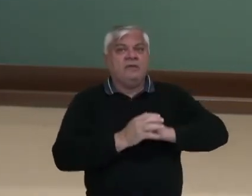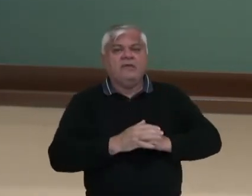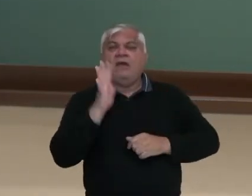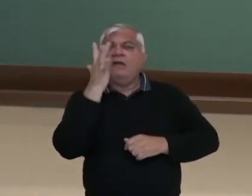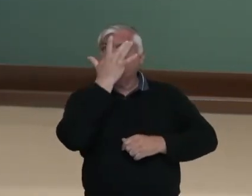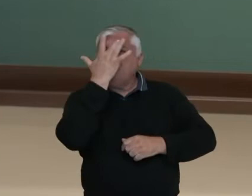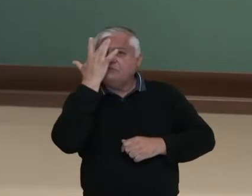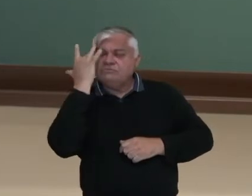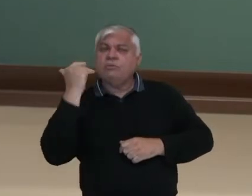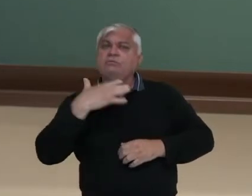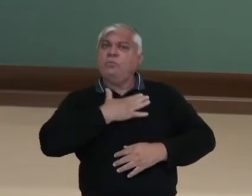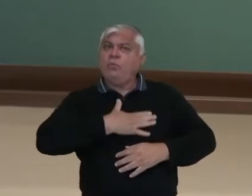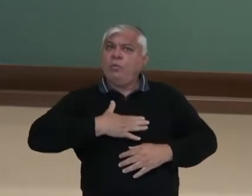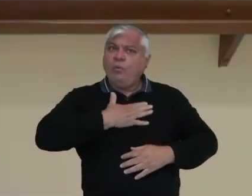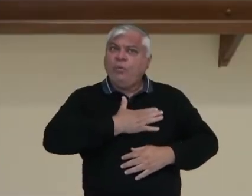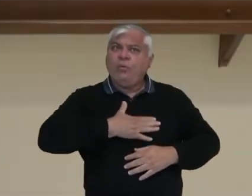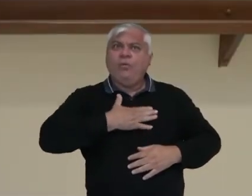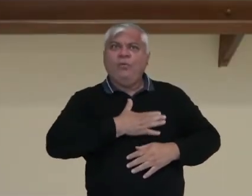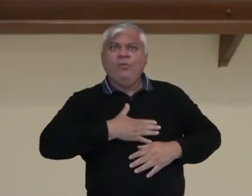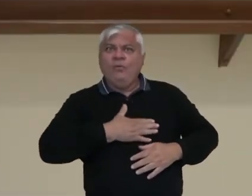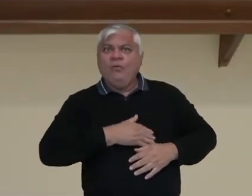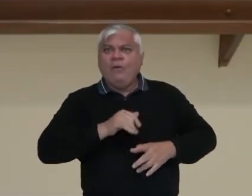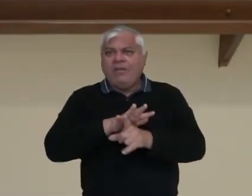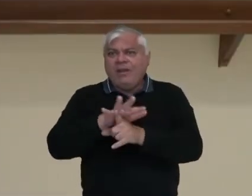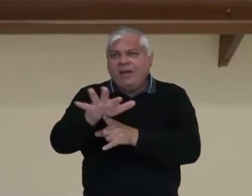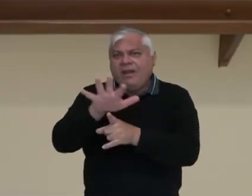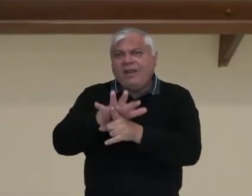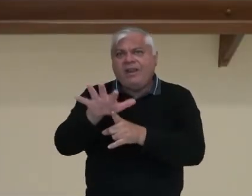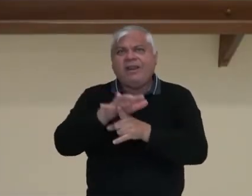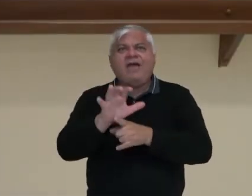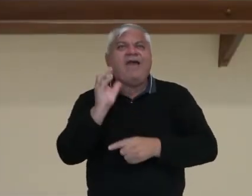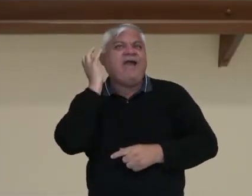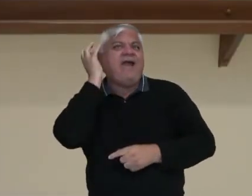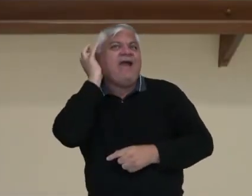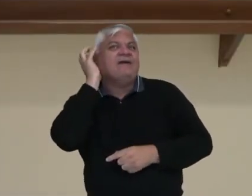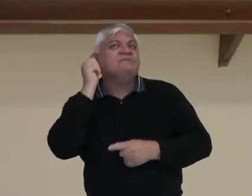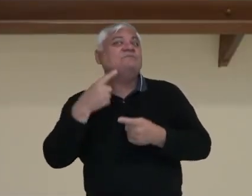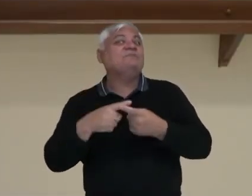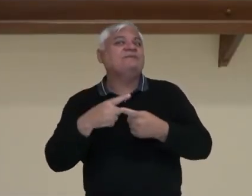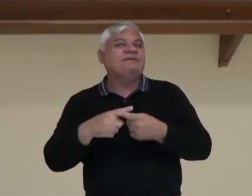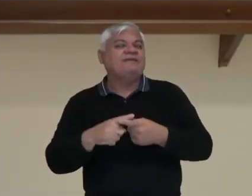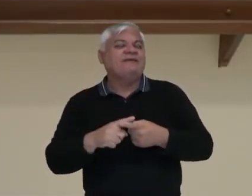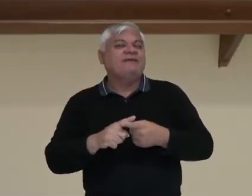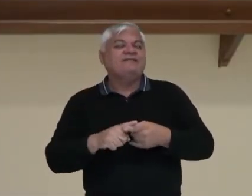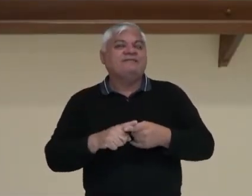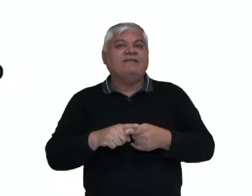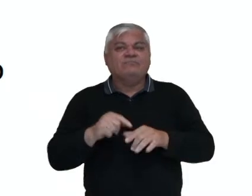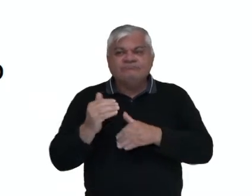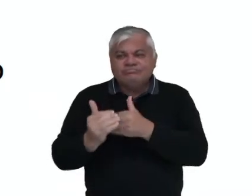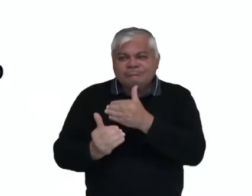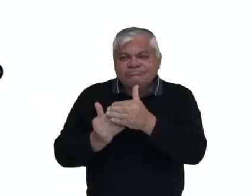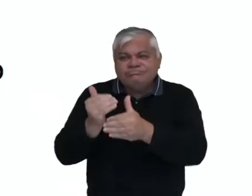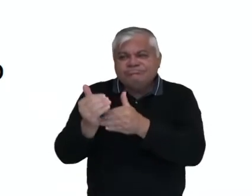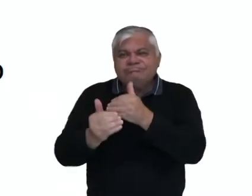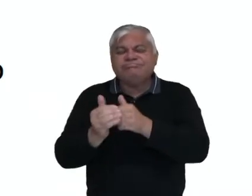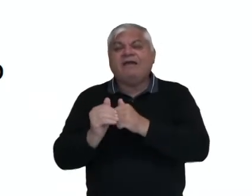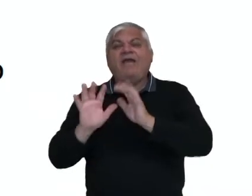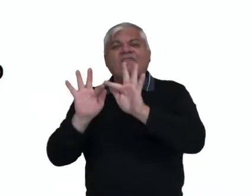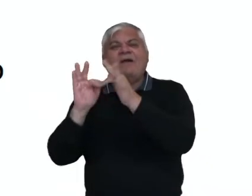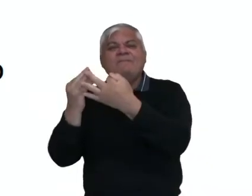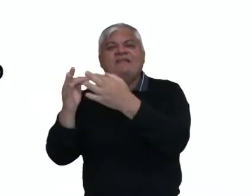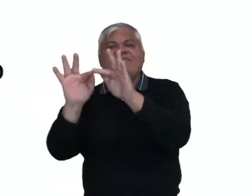pessoas começam a ter um acesso maior ao que era o rádio. Então, ele acaba chegando a vários